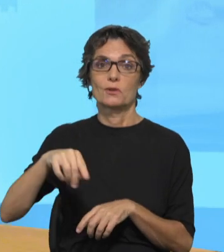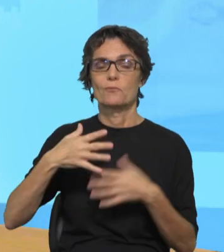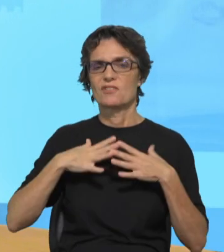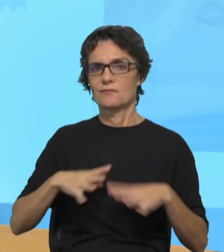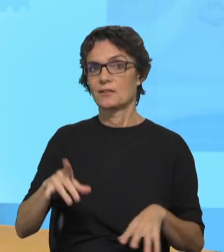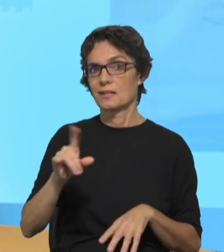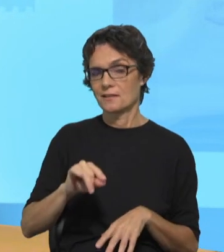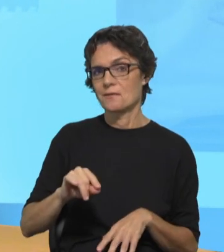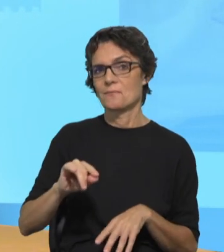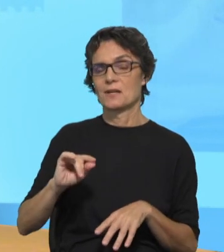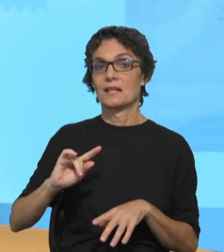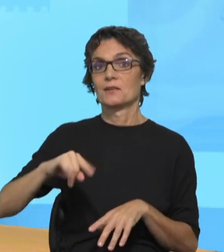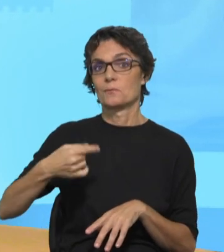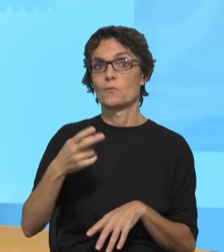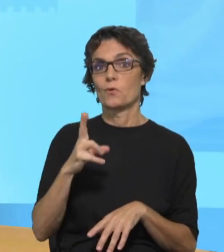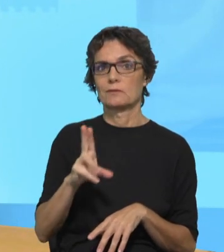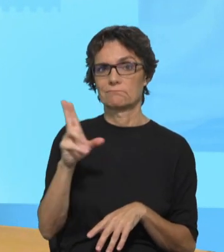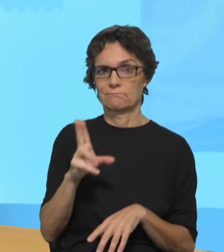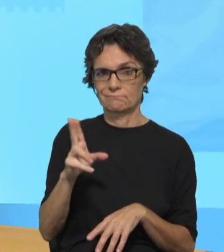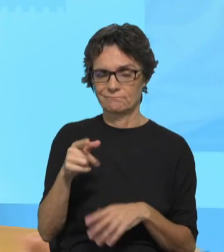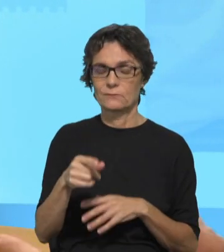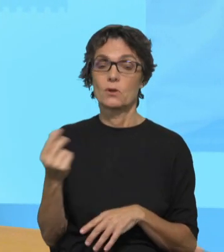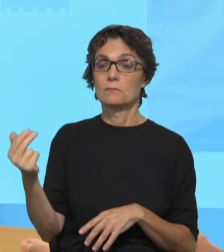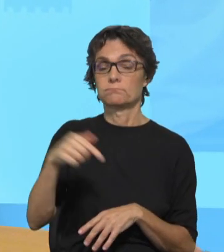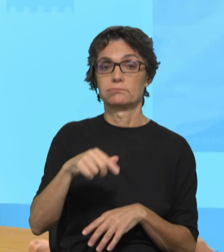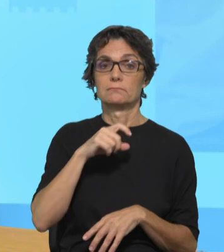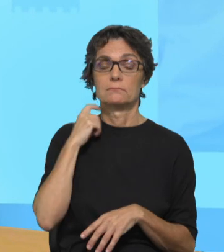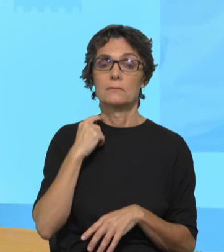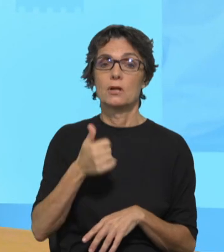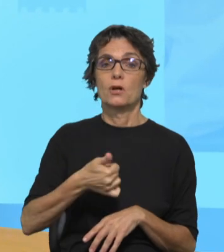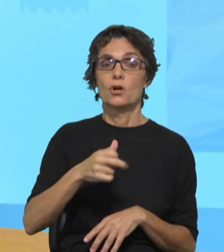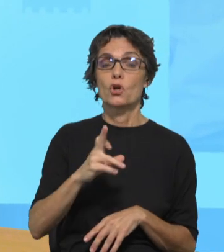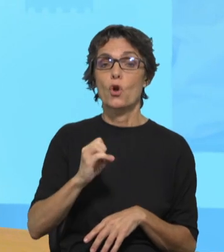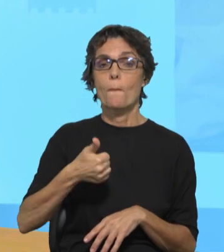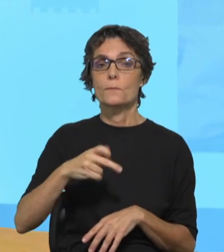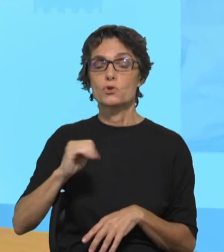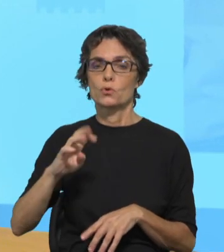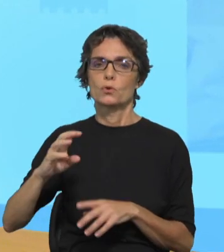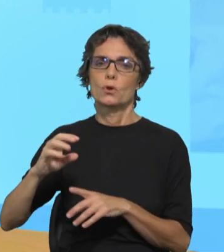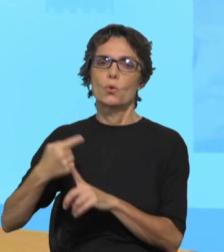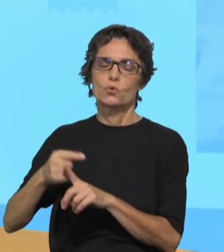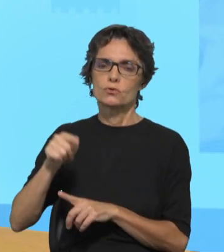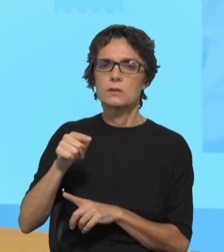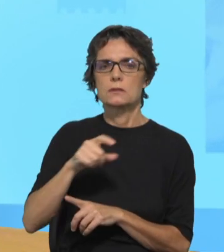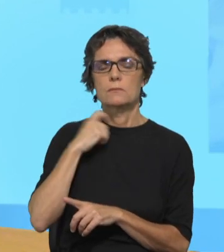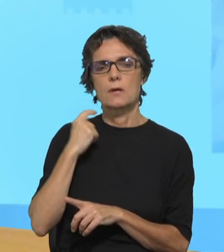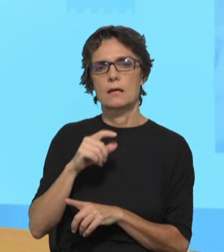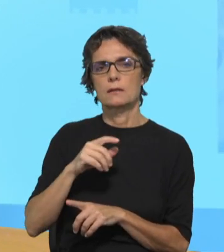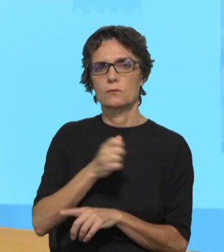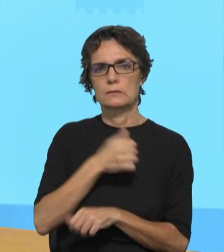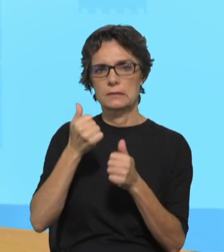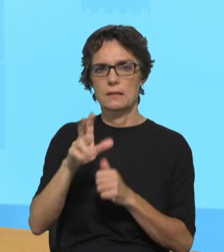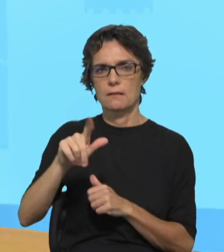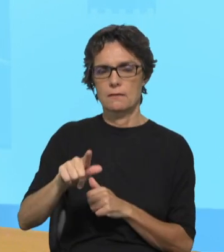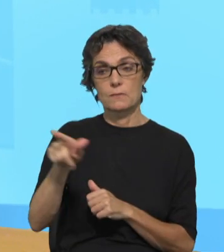da Juventude. Conosco está o Padre Robson Cruz, é pároco na cidade de Lisboa, com quem iremos também analisar a